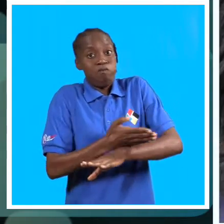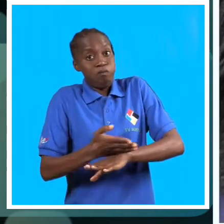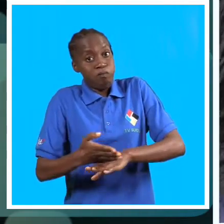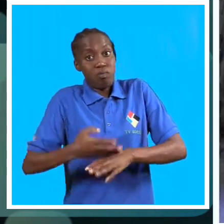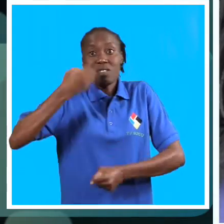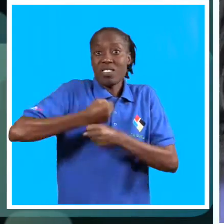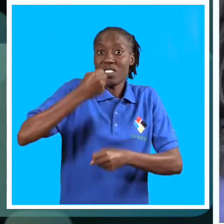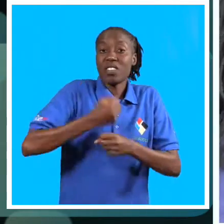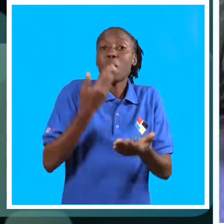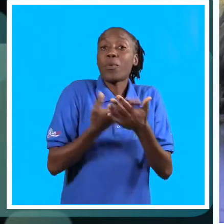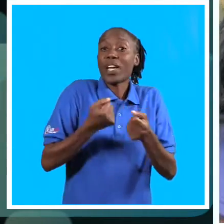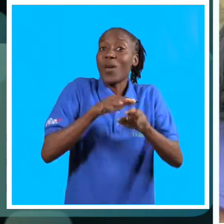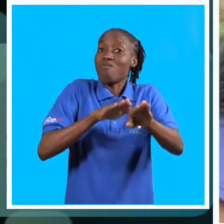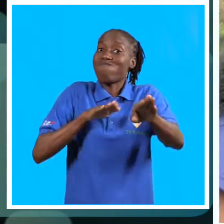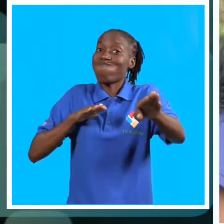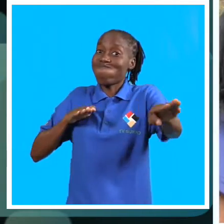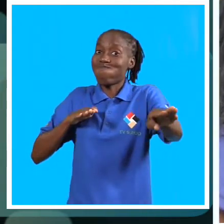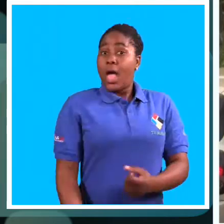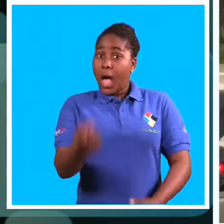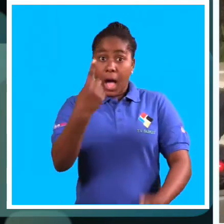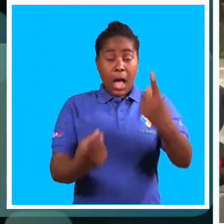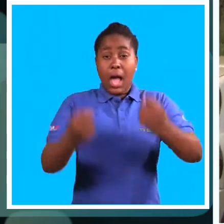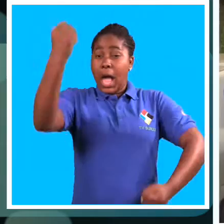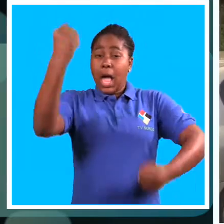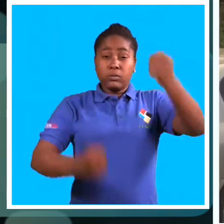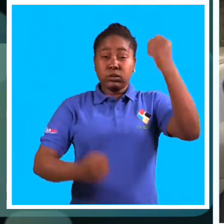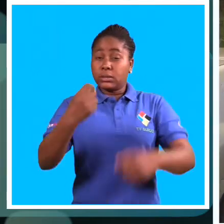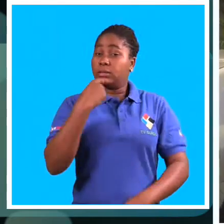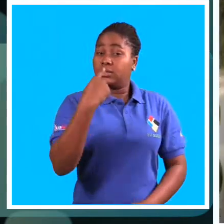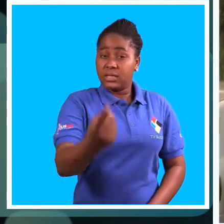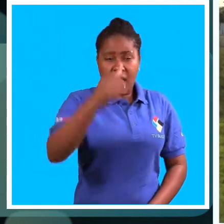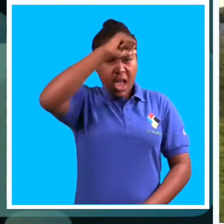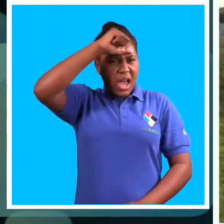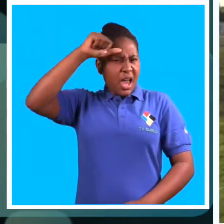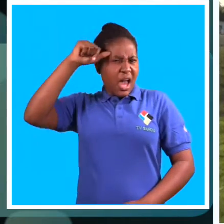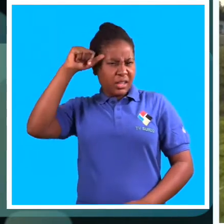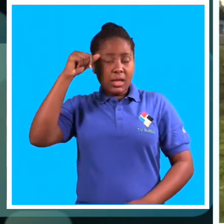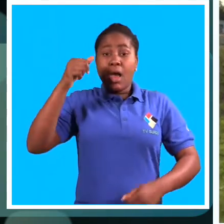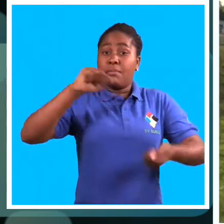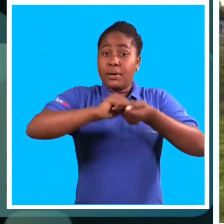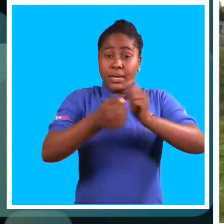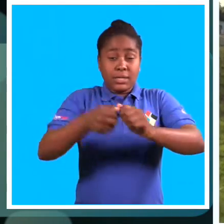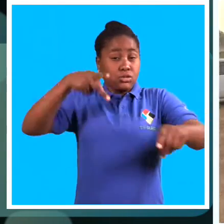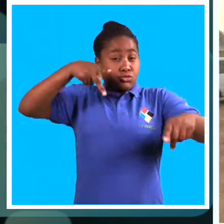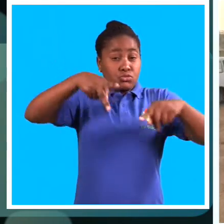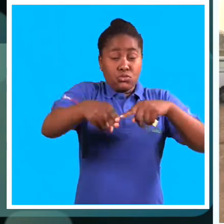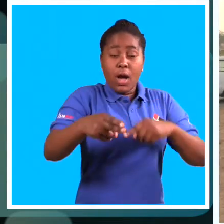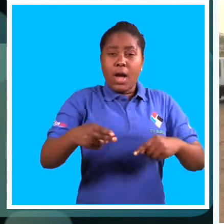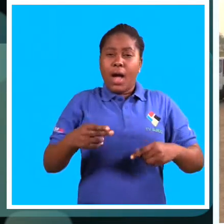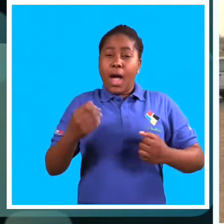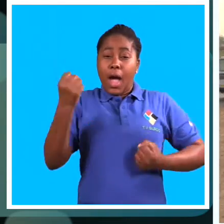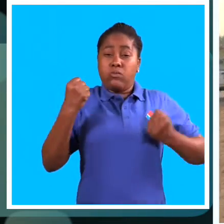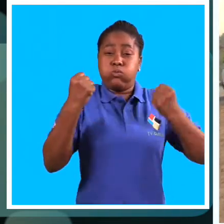vezes atrasamos o serviço por causa do congestionamento. Para resolver o problema, alguns automobilistas